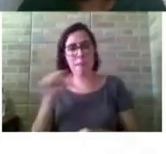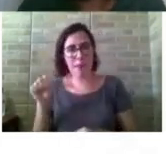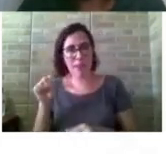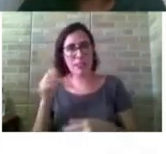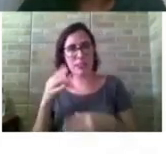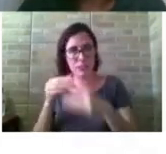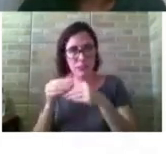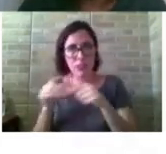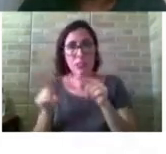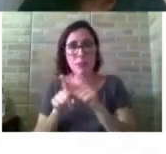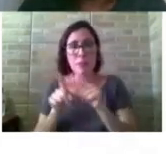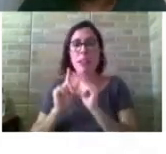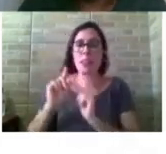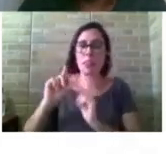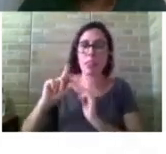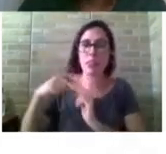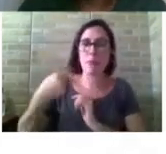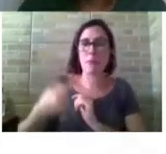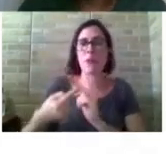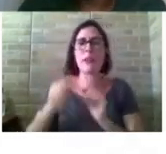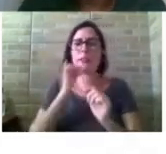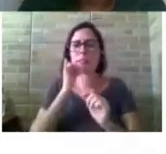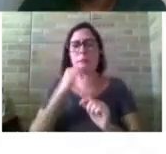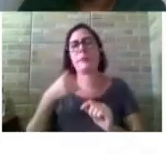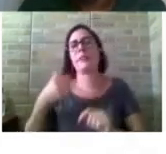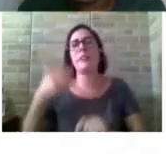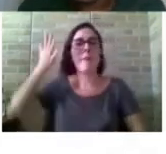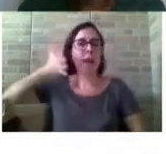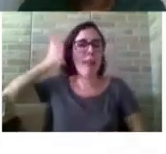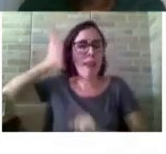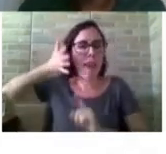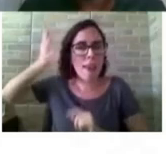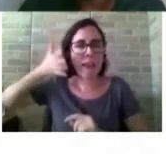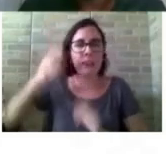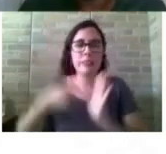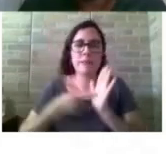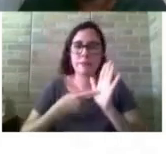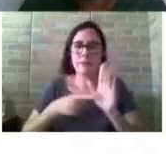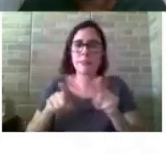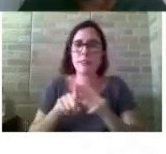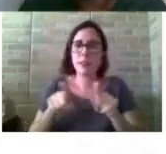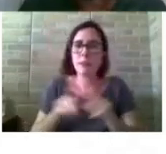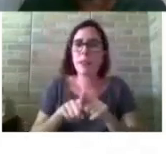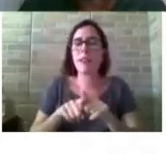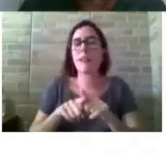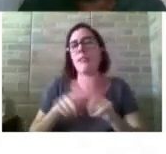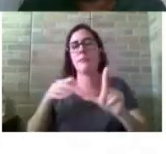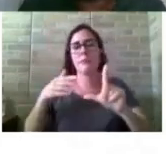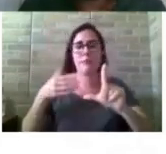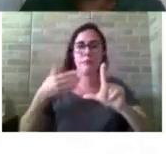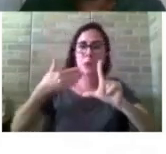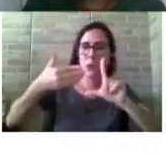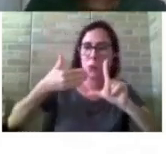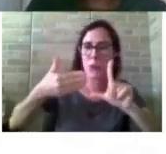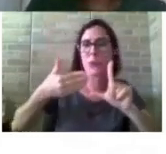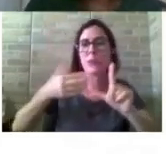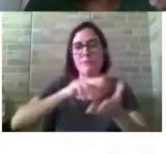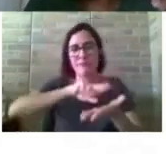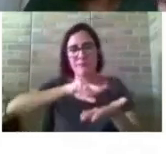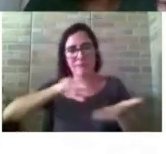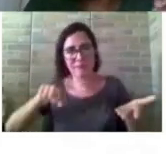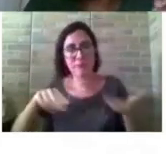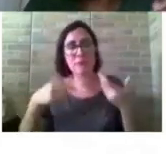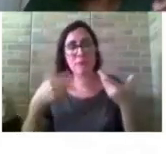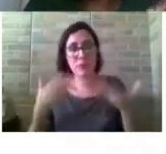as despesas de tese, as palestras, os webinários. Então, foi e continua sendo